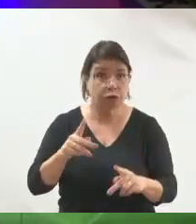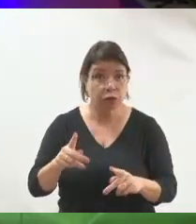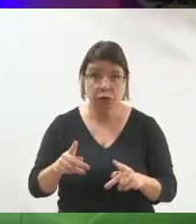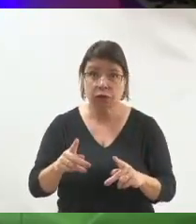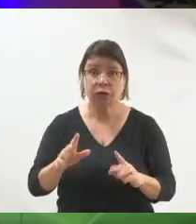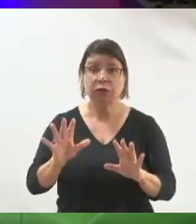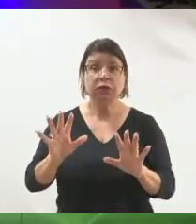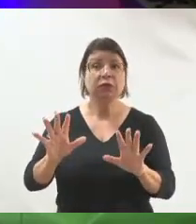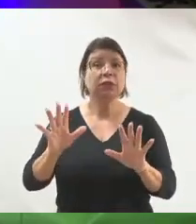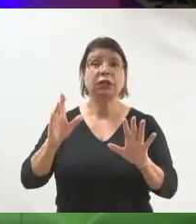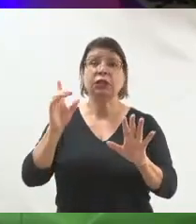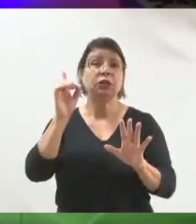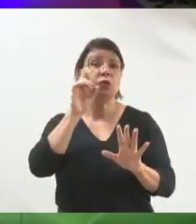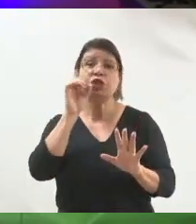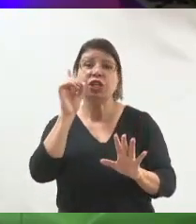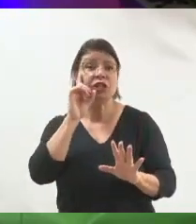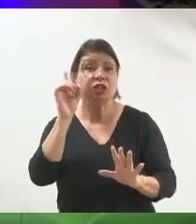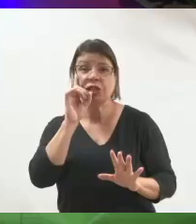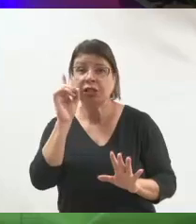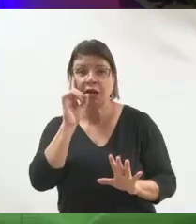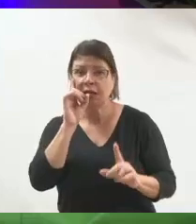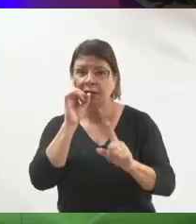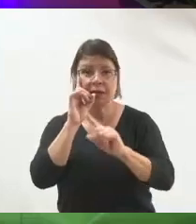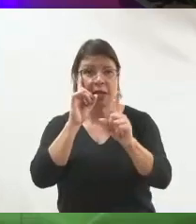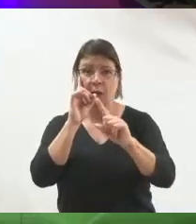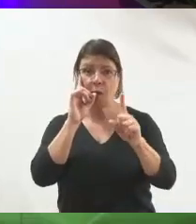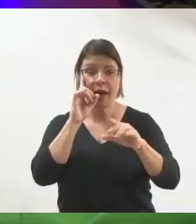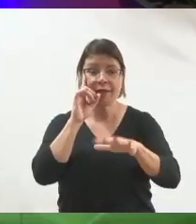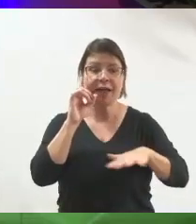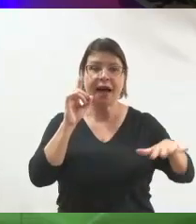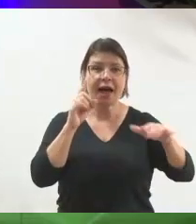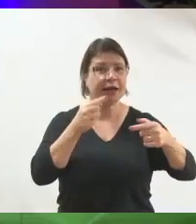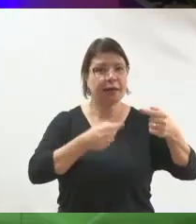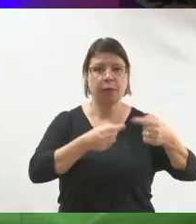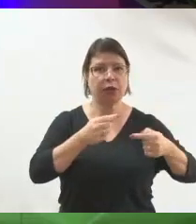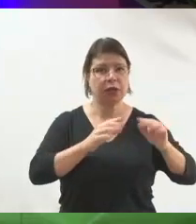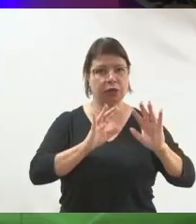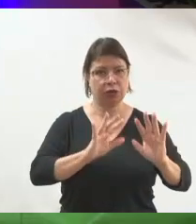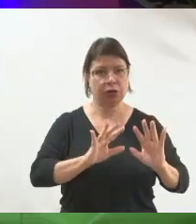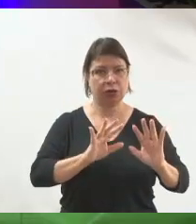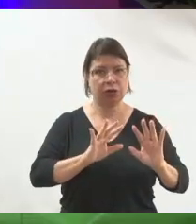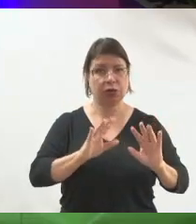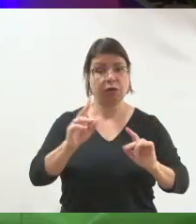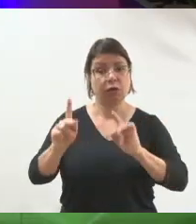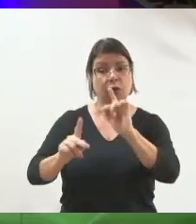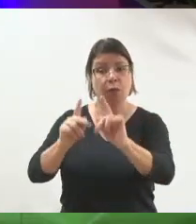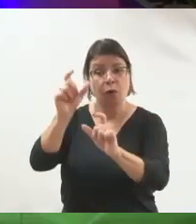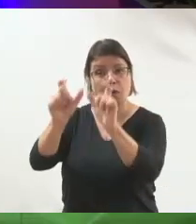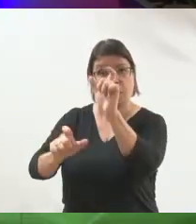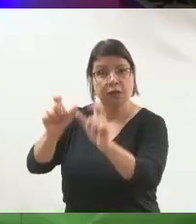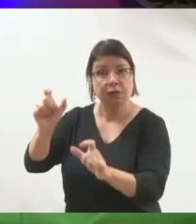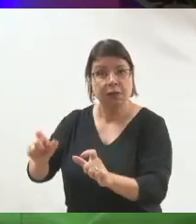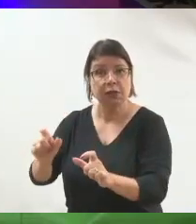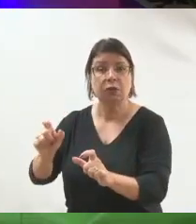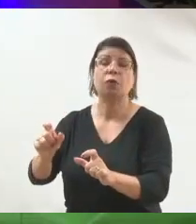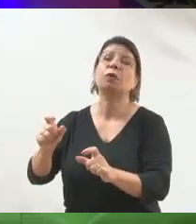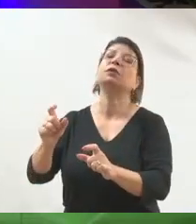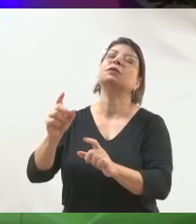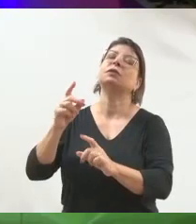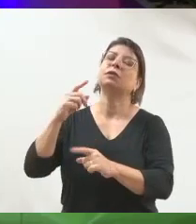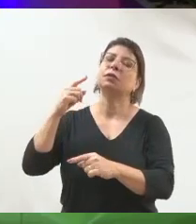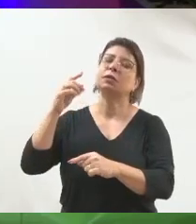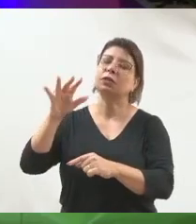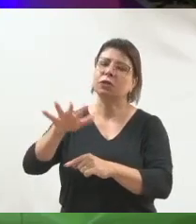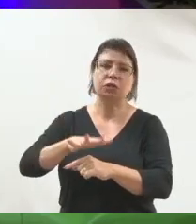tempo inteiro, a gente está falando de política há mais de anos já, de olho nessa eleição. A gente não é todo mundo, já dizia a nossa mãe, e é